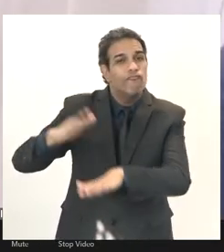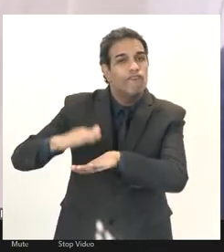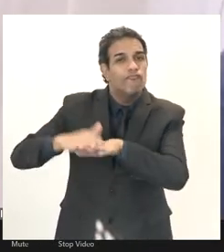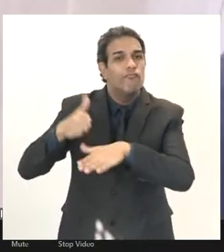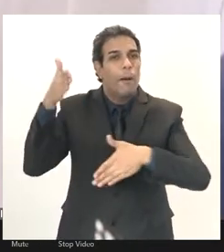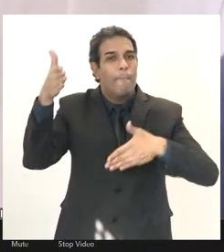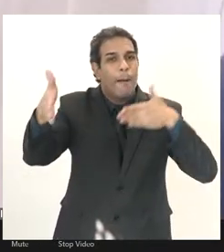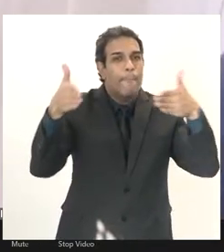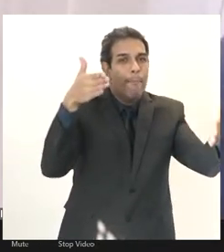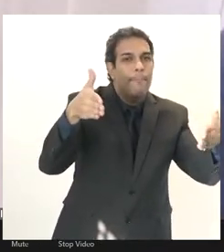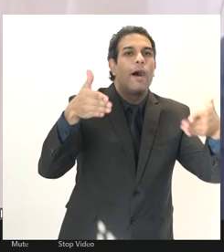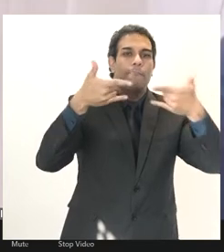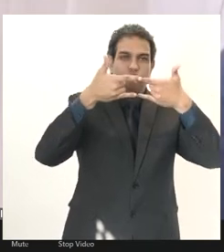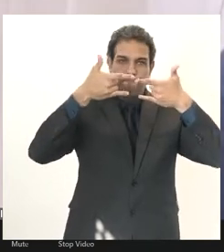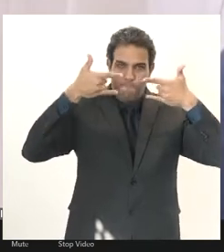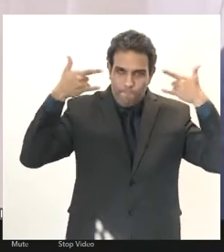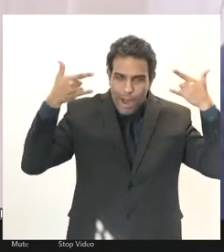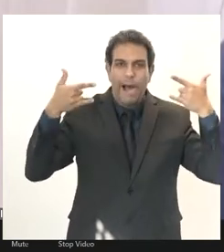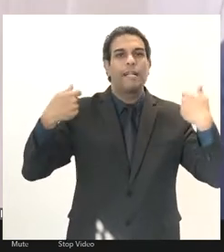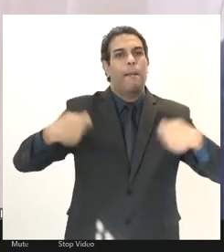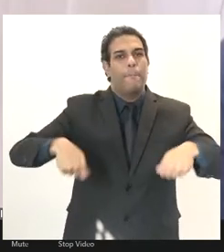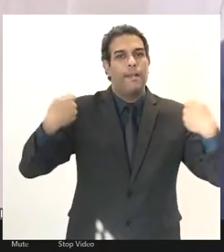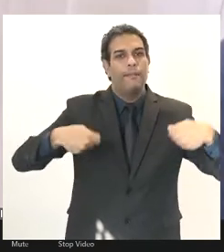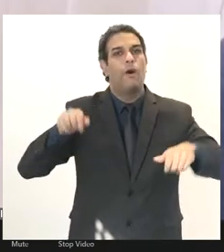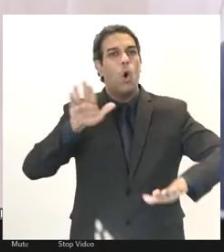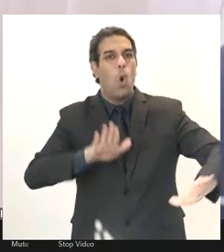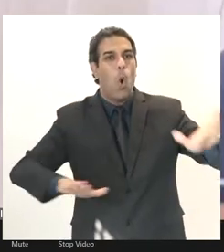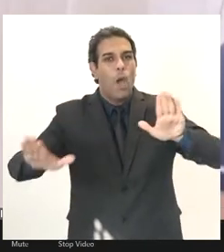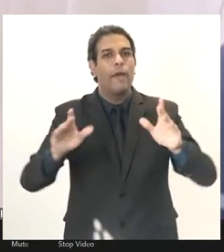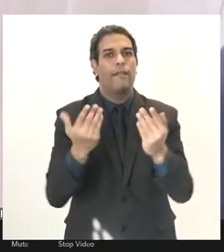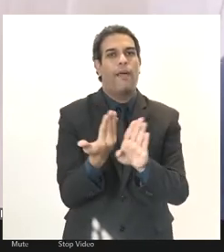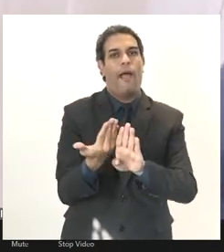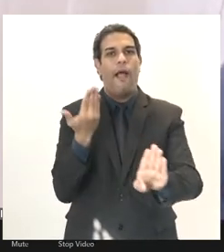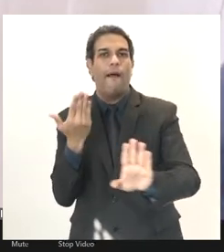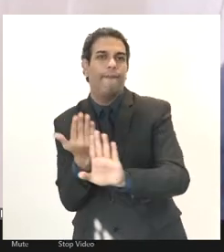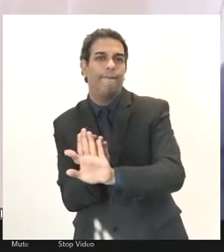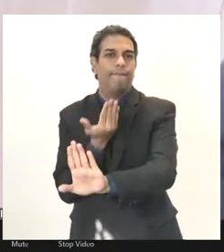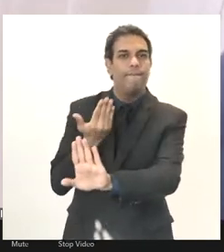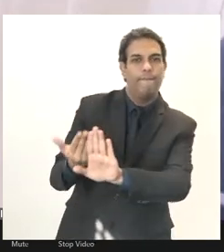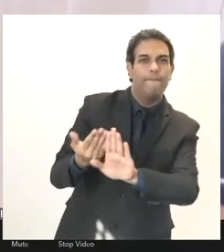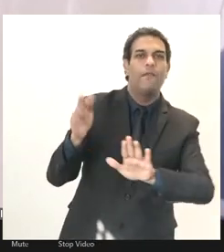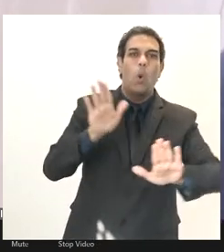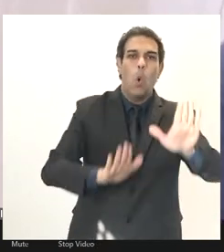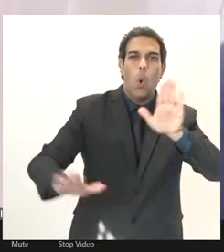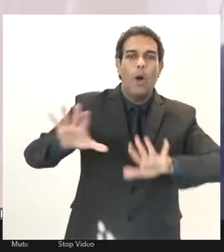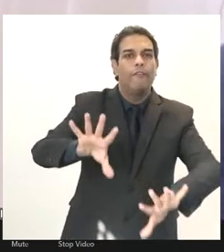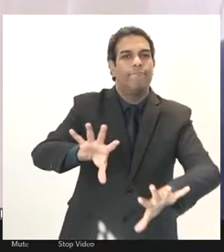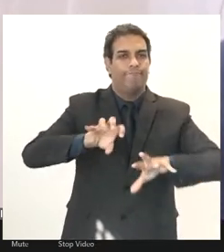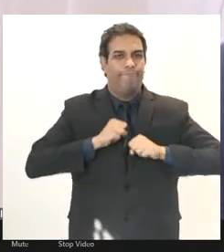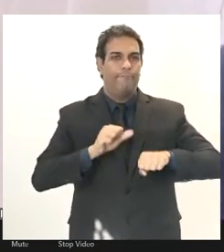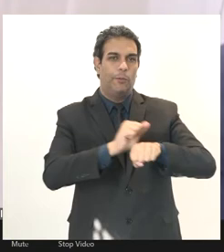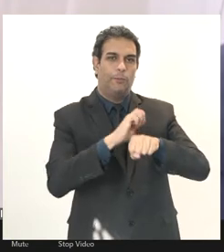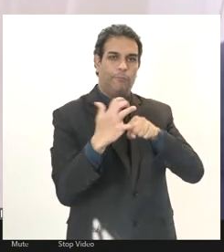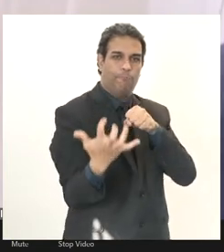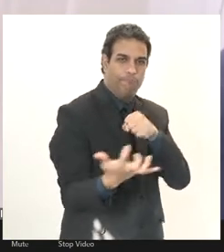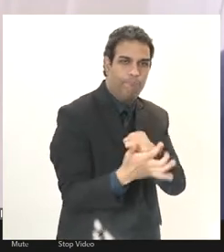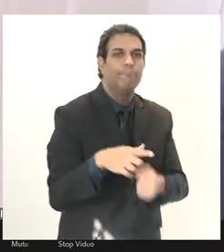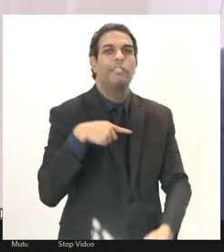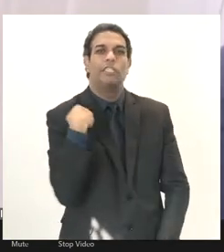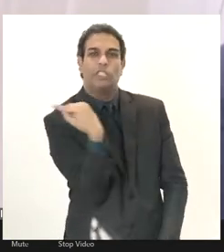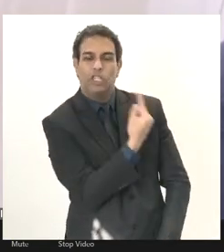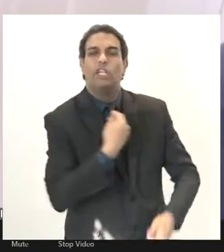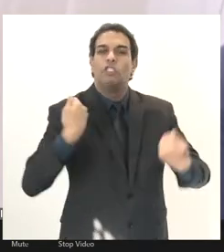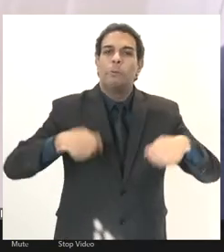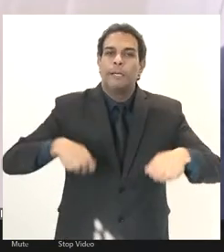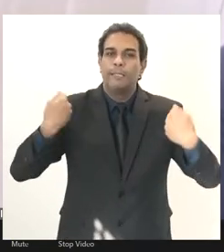o cuidado devido para que também a gente se previna contra o coronavírus